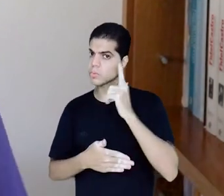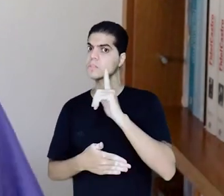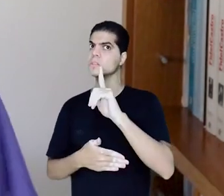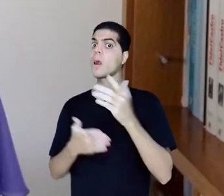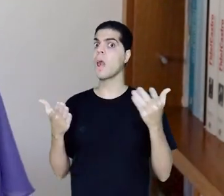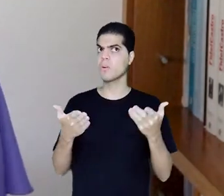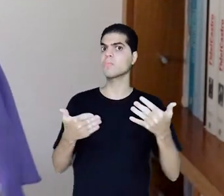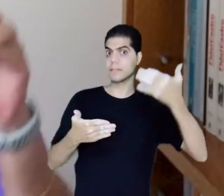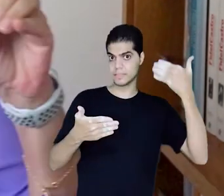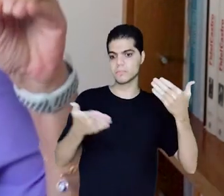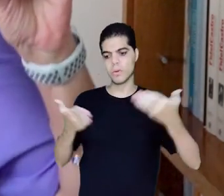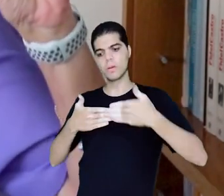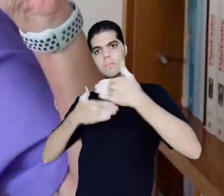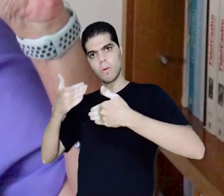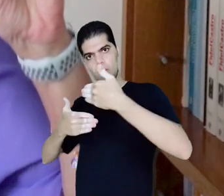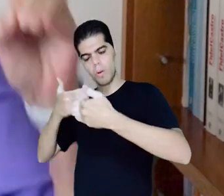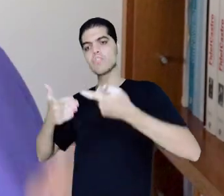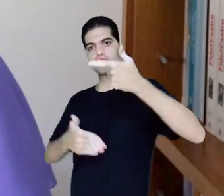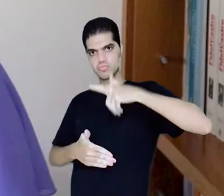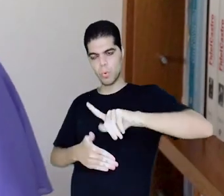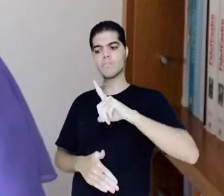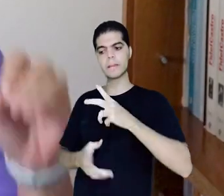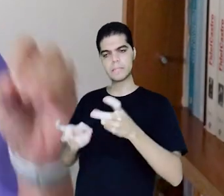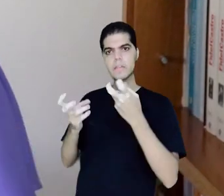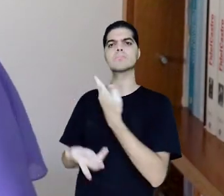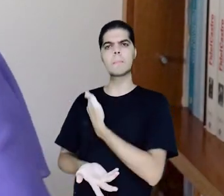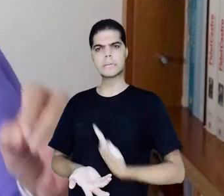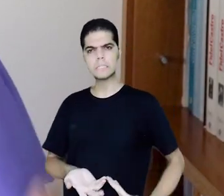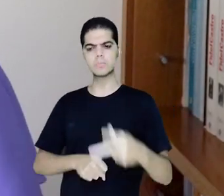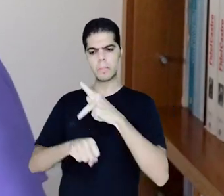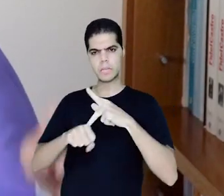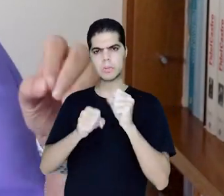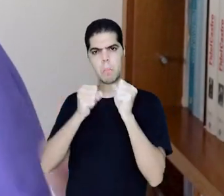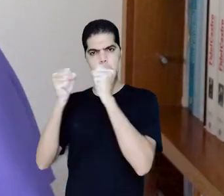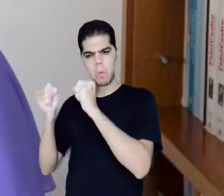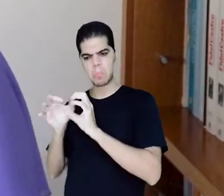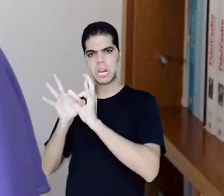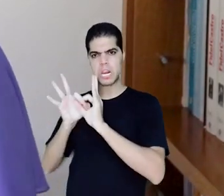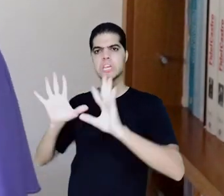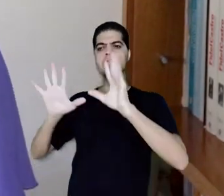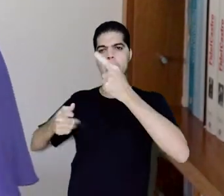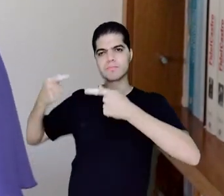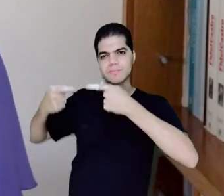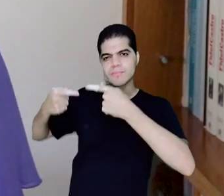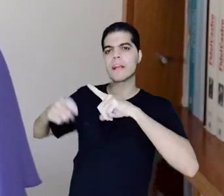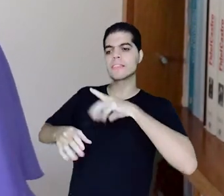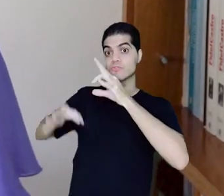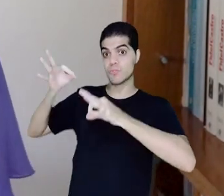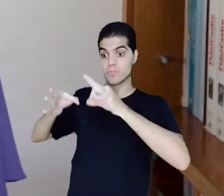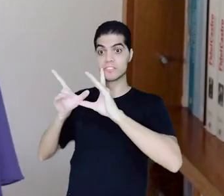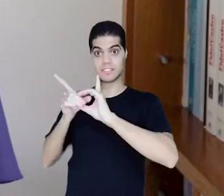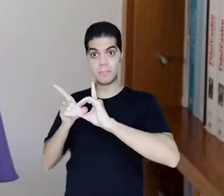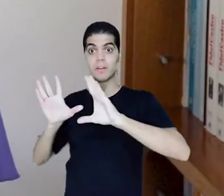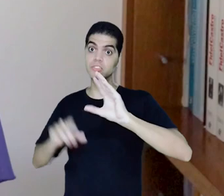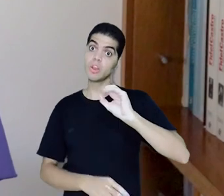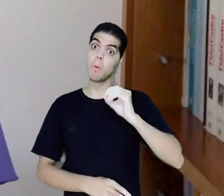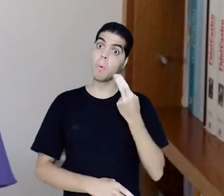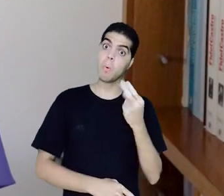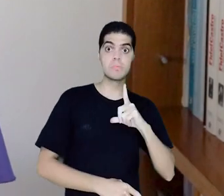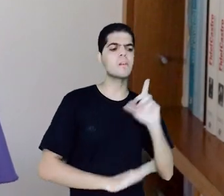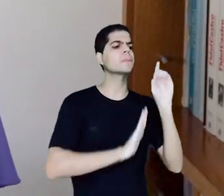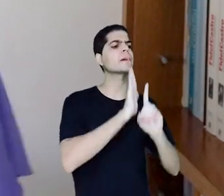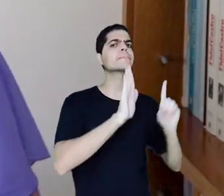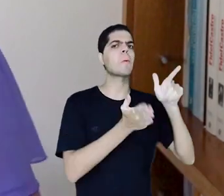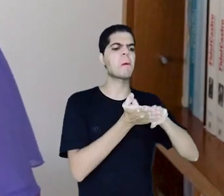retomamos a construção de um país que seja uma nação soberana, livre, justa e democrática, ou a declaração de